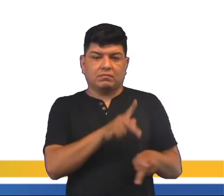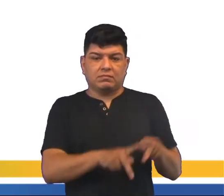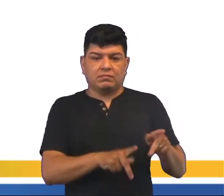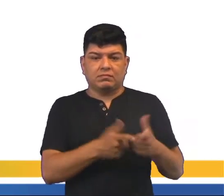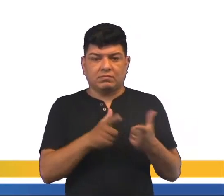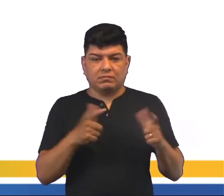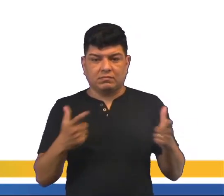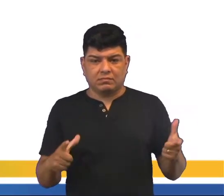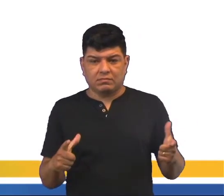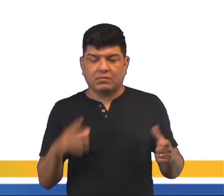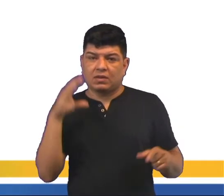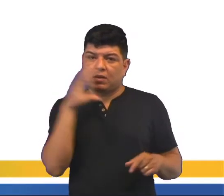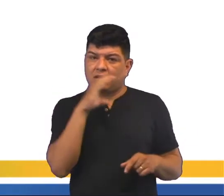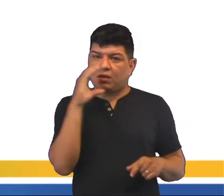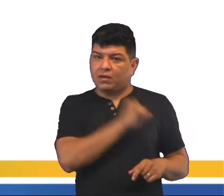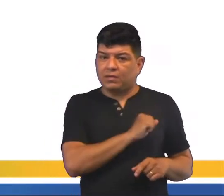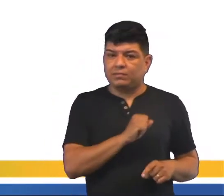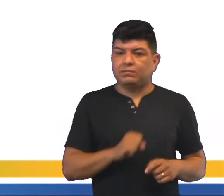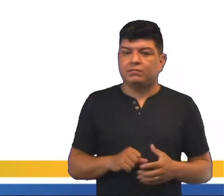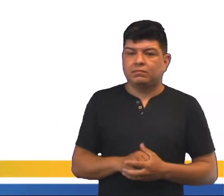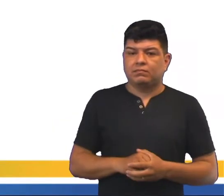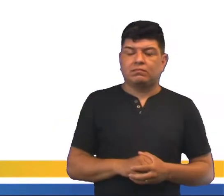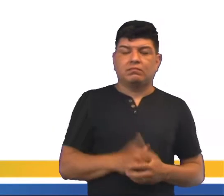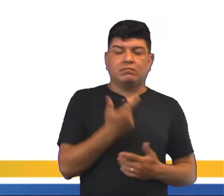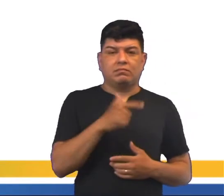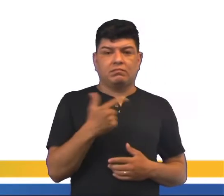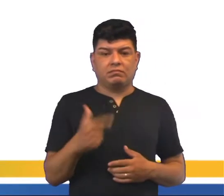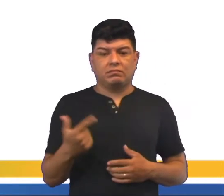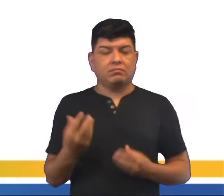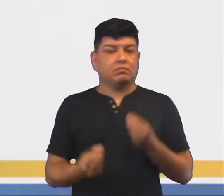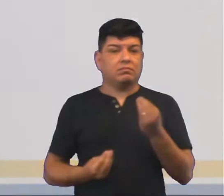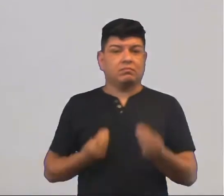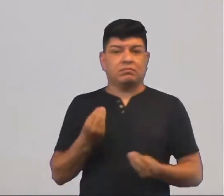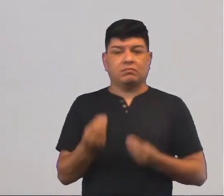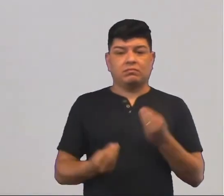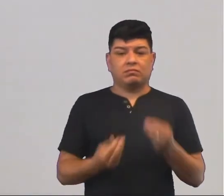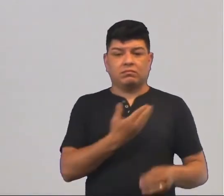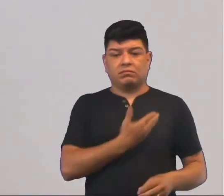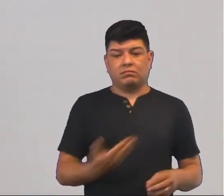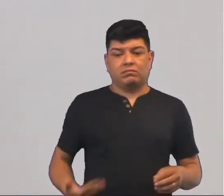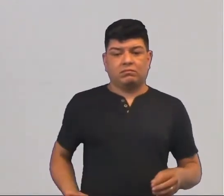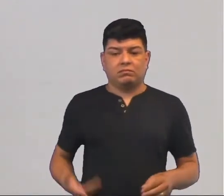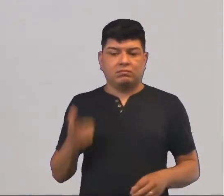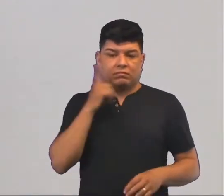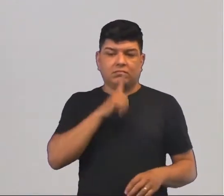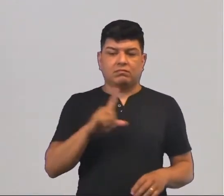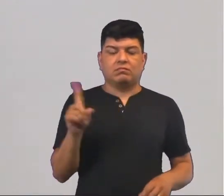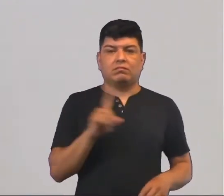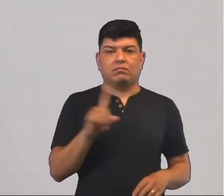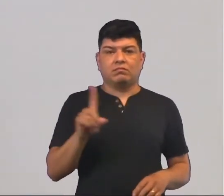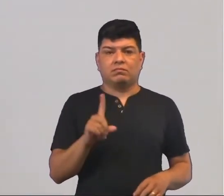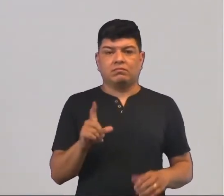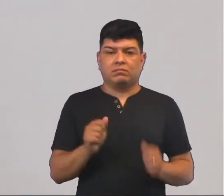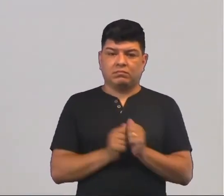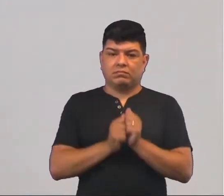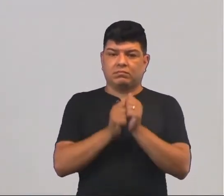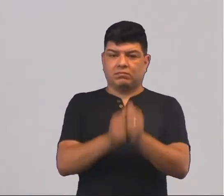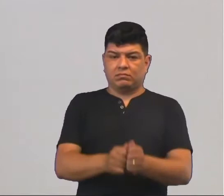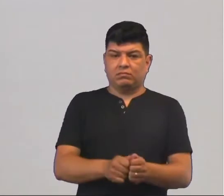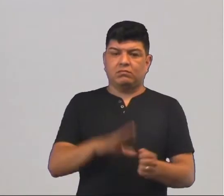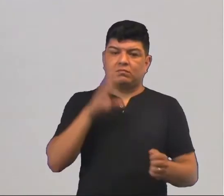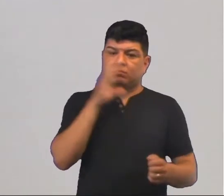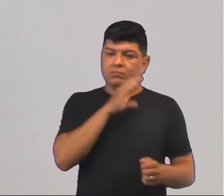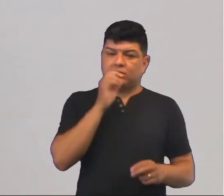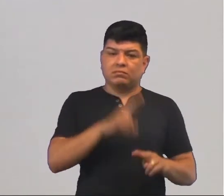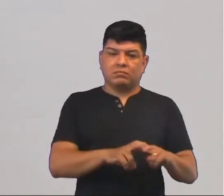urbana cresce em ritmo acelerado e não há como o governo, às vezes, não consegue acompanhar esse ritmo